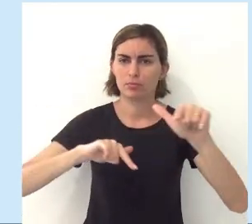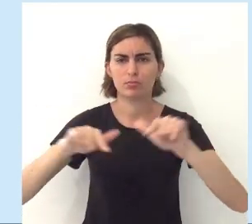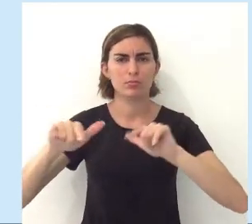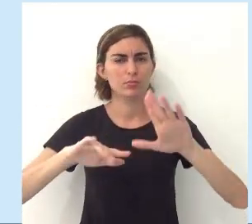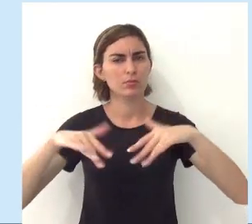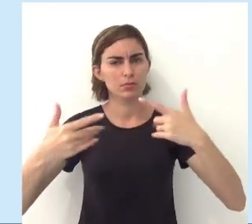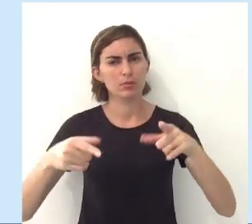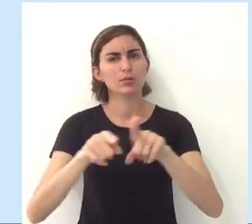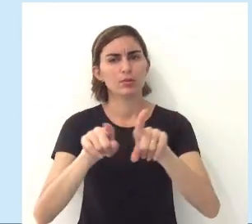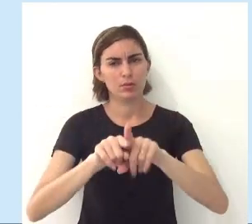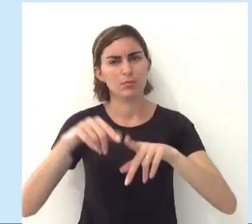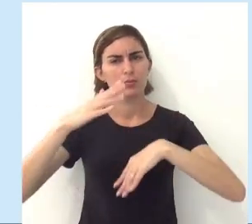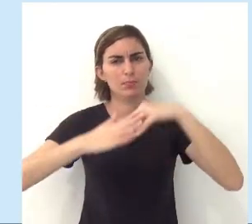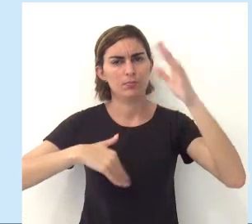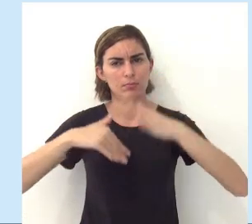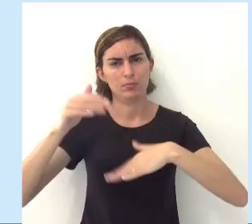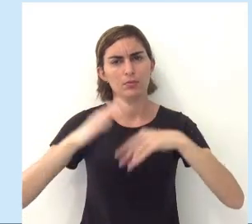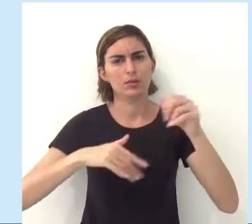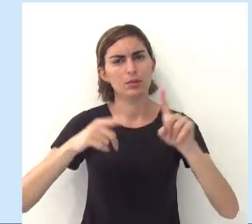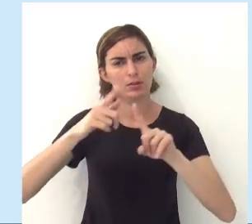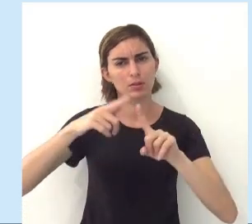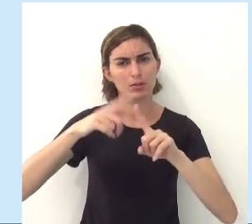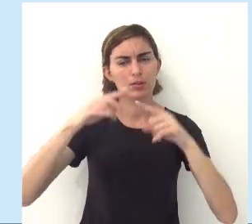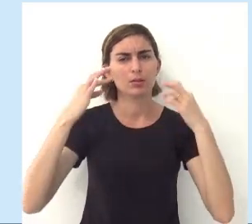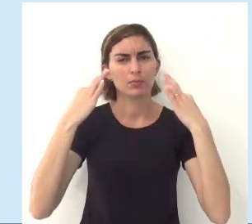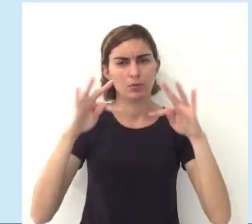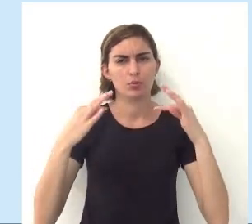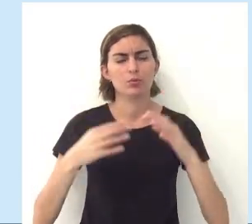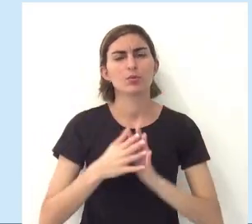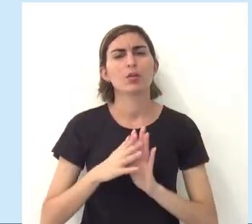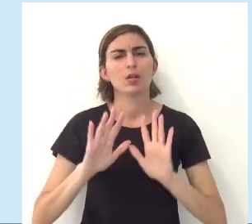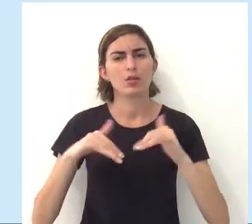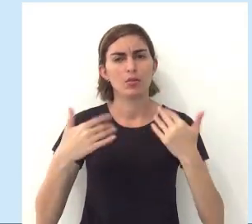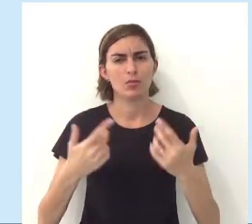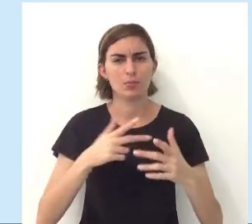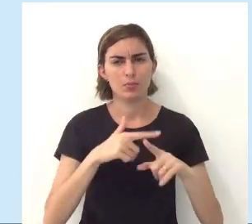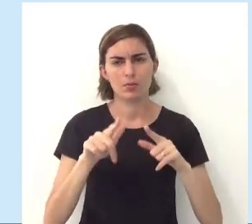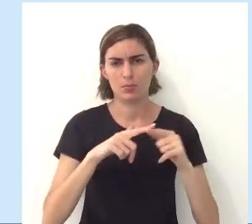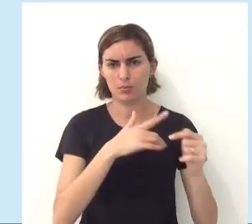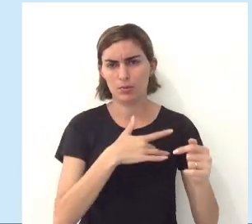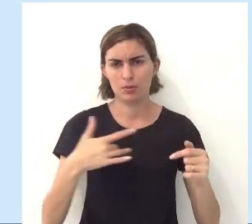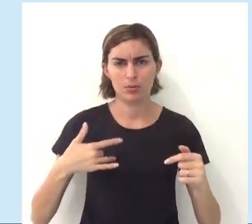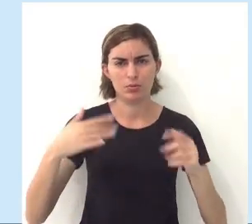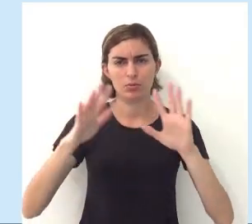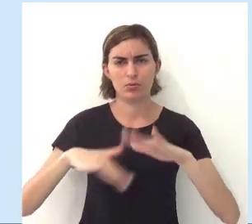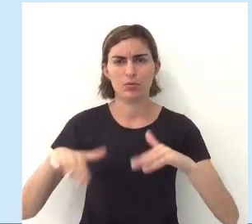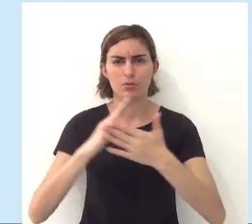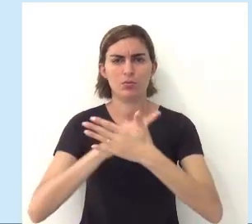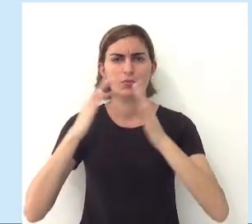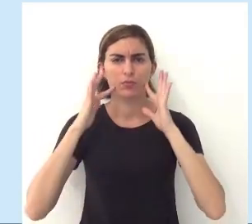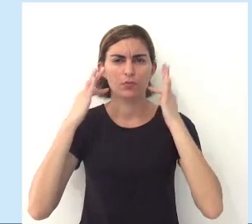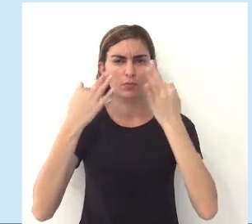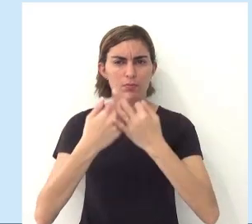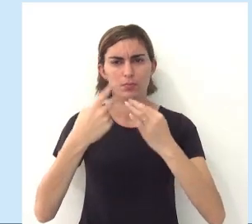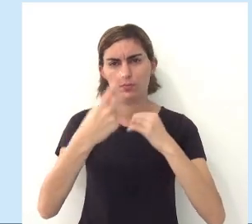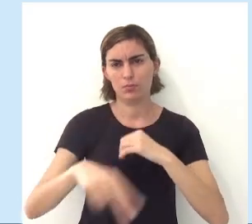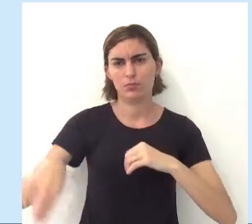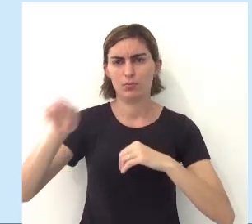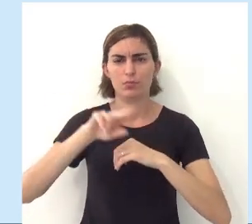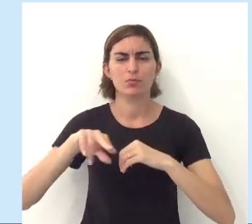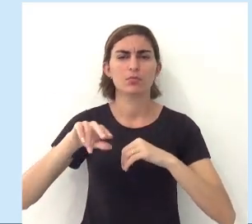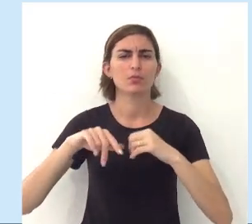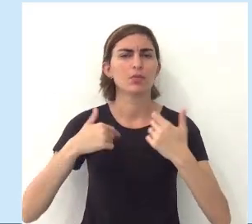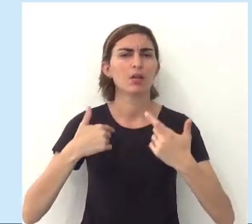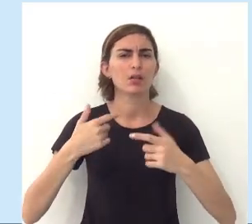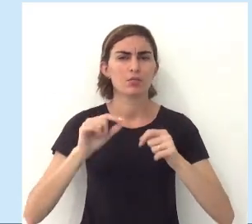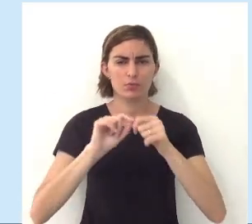coisa de trabalho. Então, você também tá praticando um tipo de turismo. Quando você vai se tratar de algum problema de saúde, algum familiar seu vai se tratar de algum